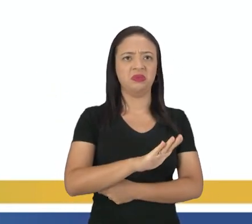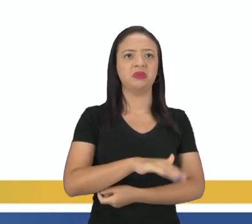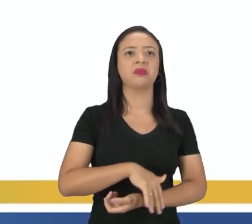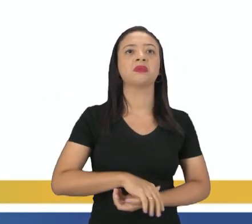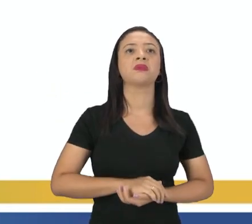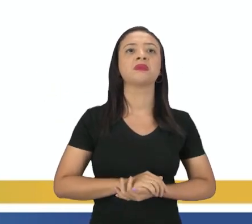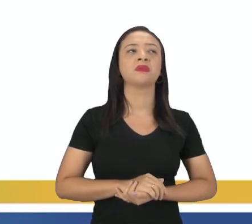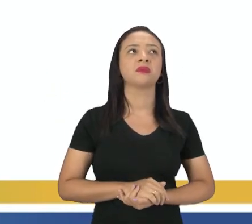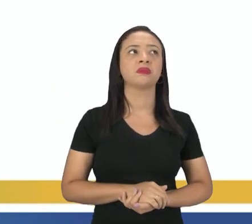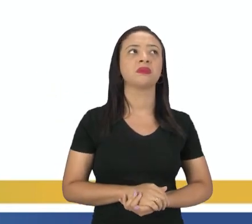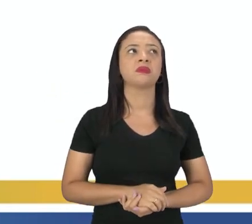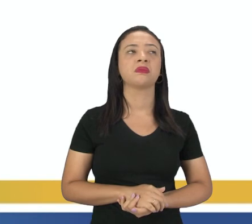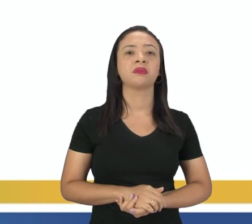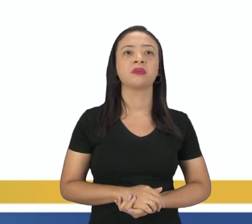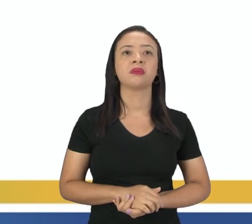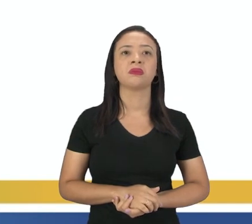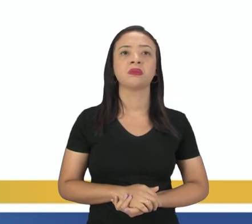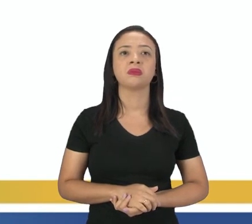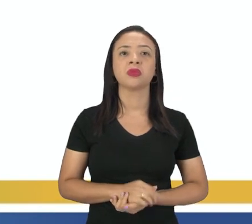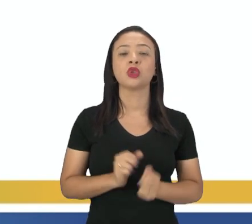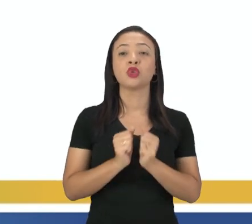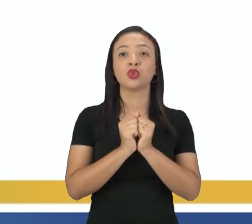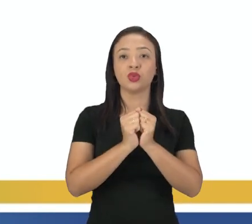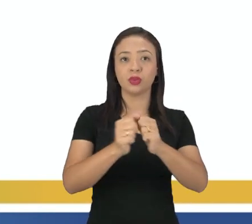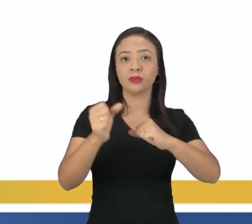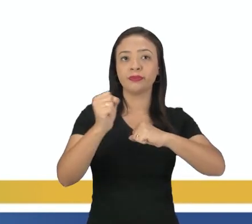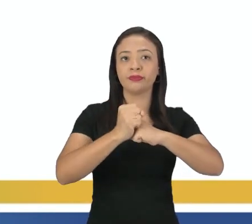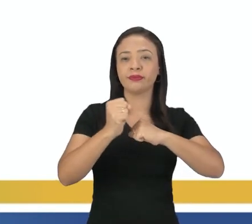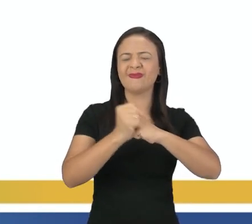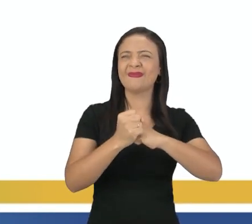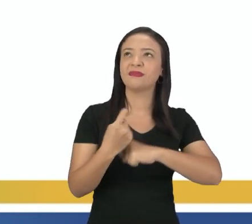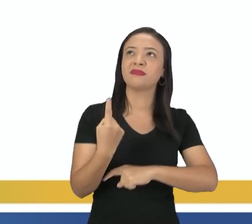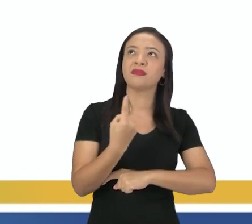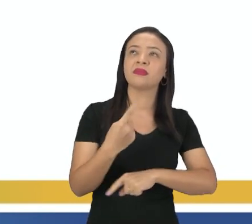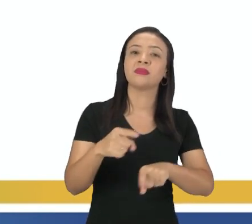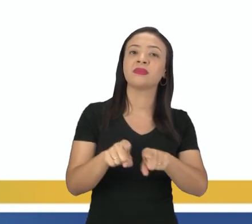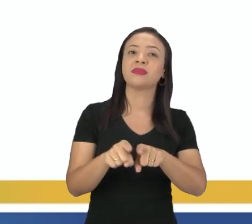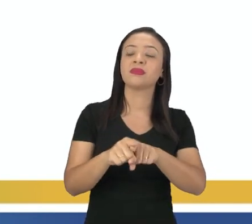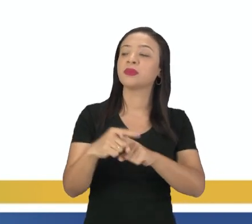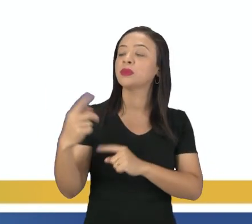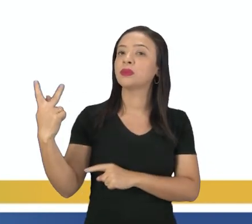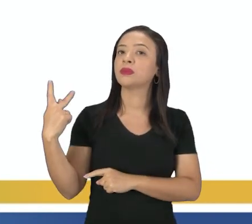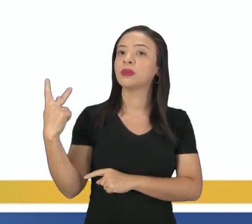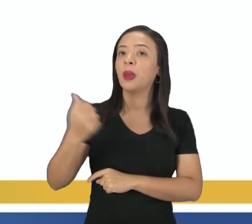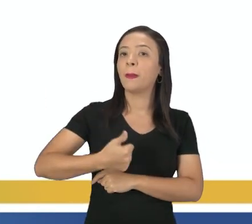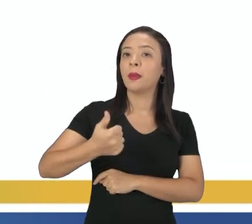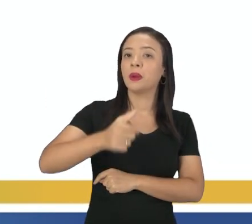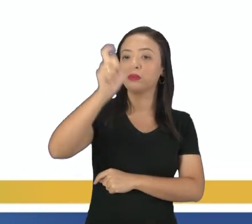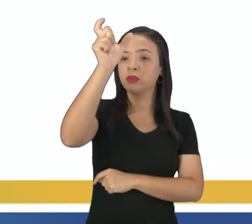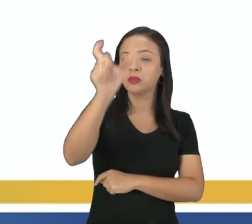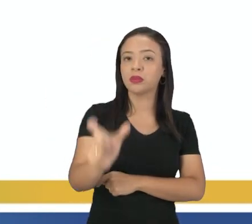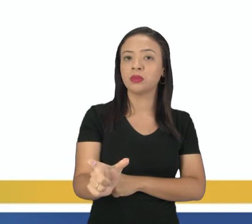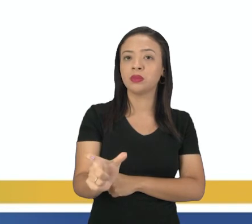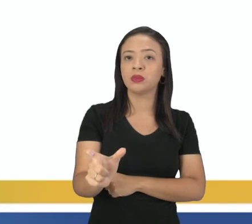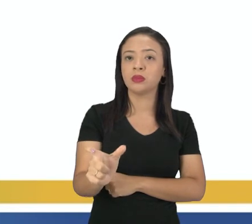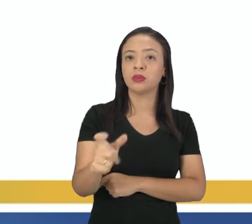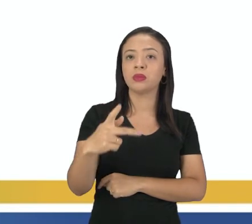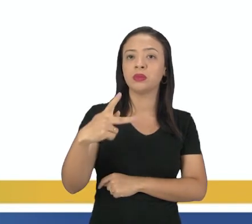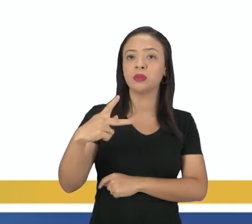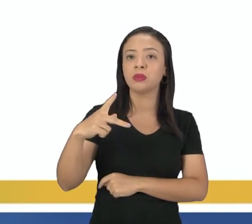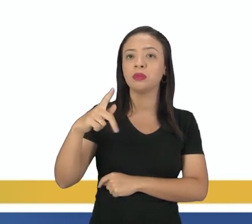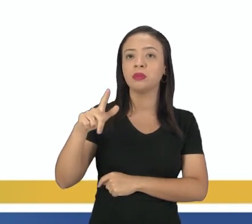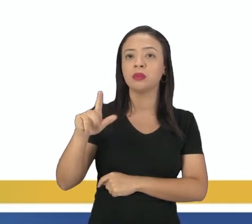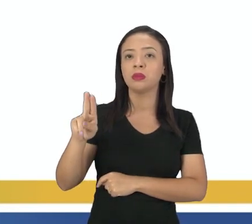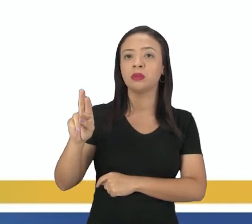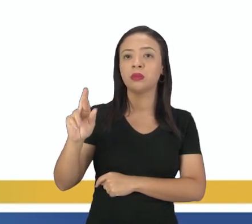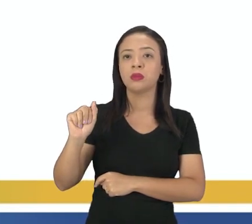Gostar. Acompanho o substantivo singular. Nosotros, né? Primeira pessoa do plural, no pronome pessoal. Por isso que é